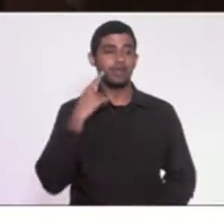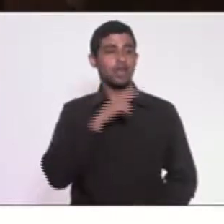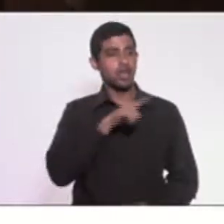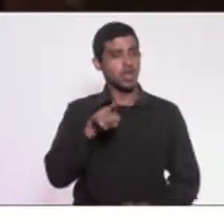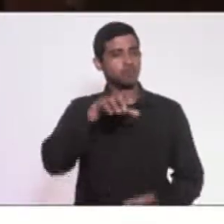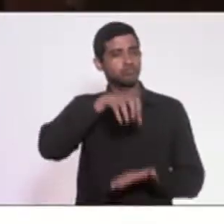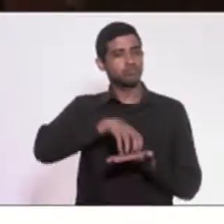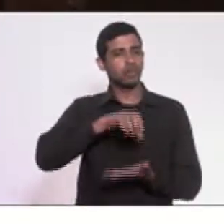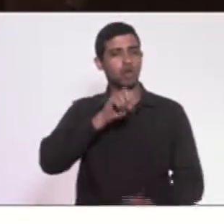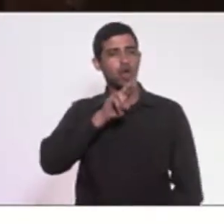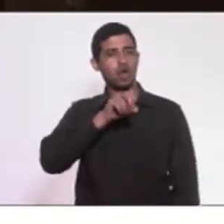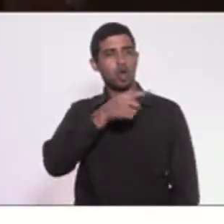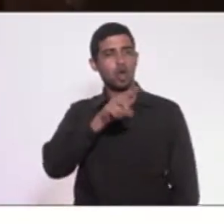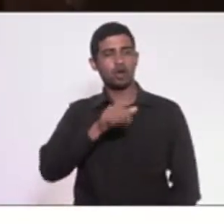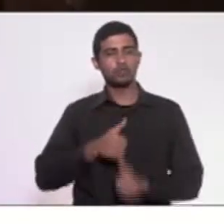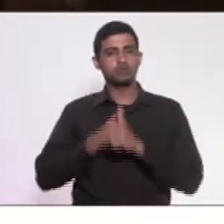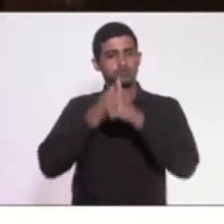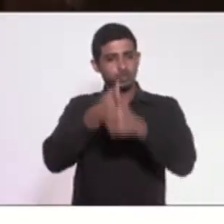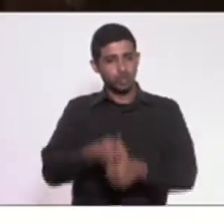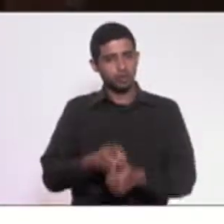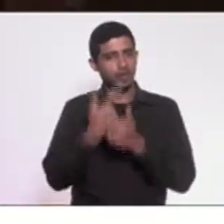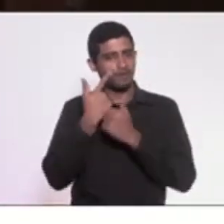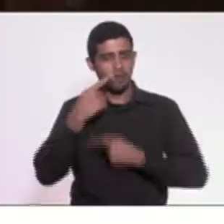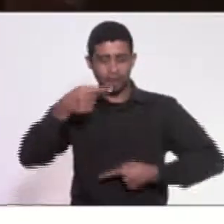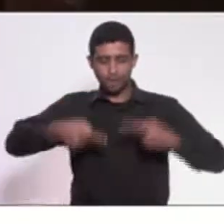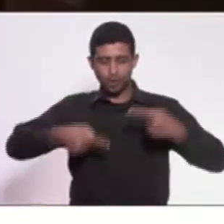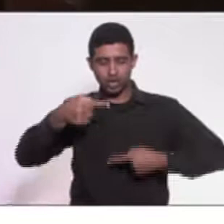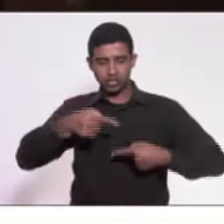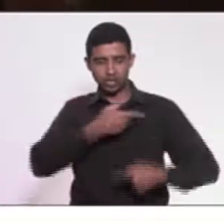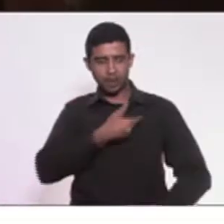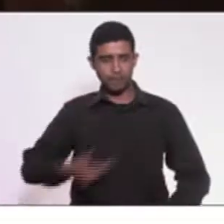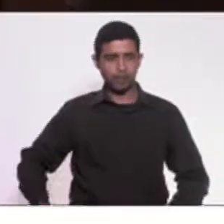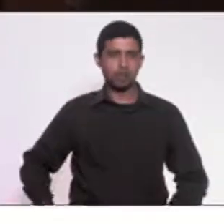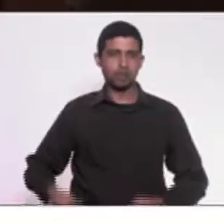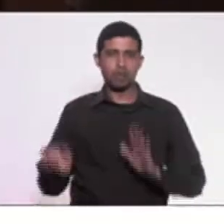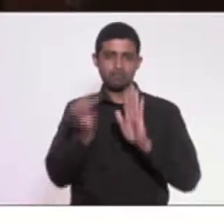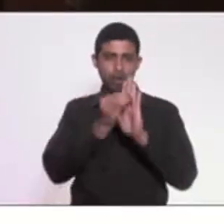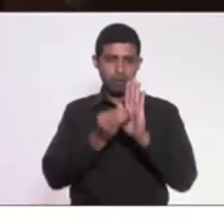a implementação de políticas públicas no Rio de Janeiro.